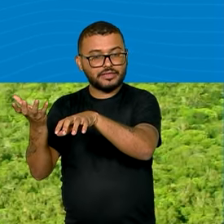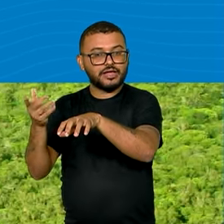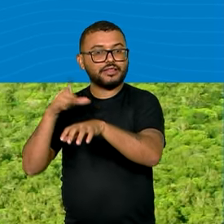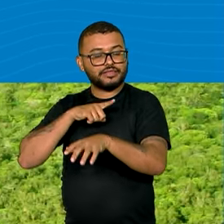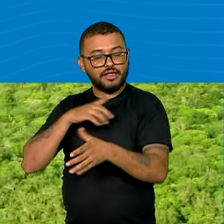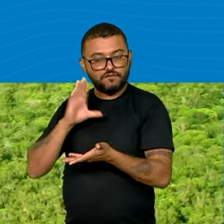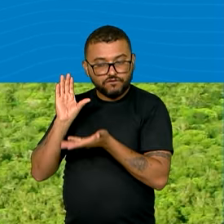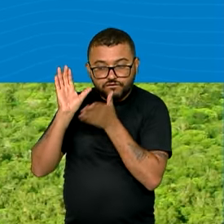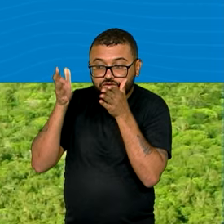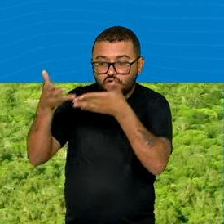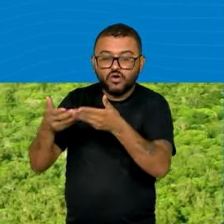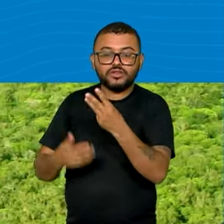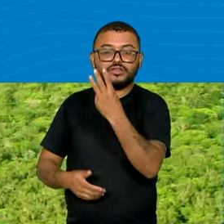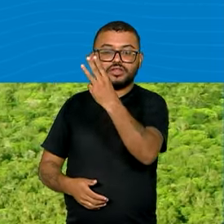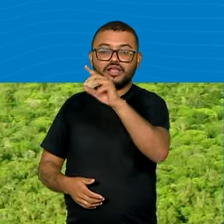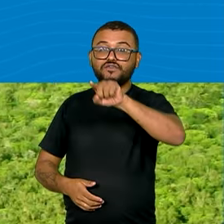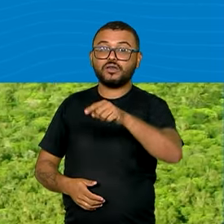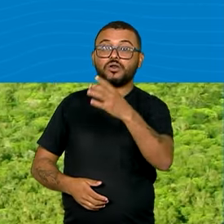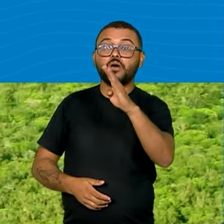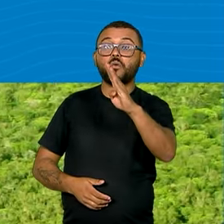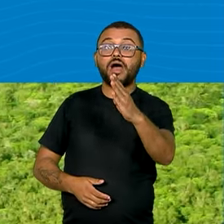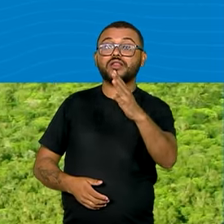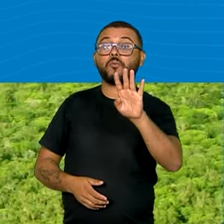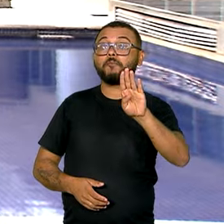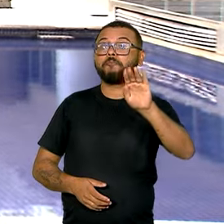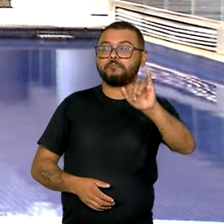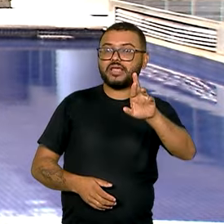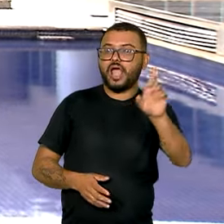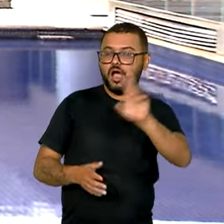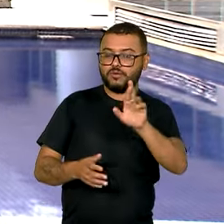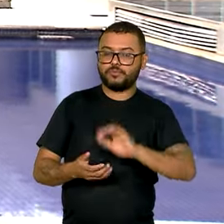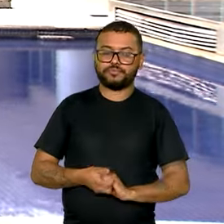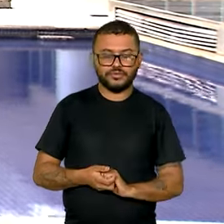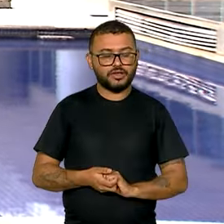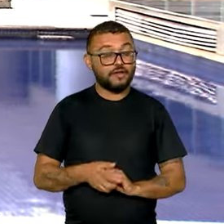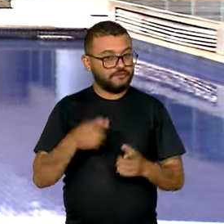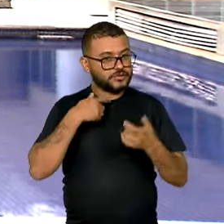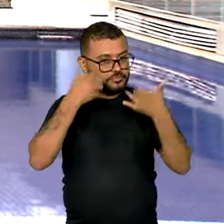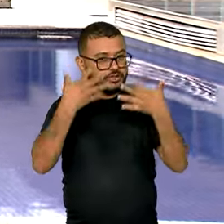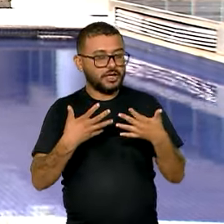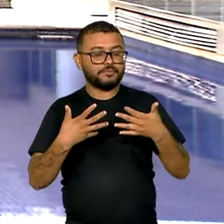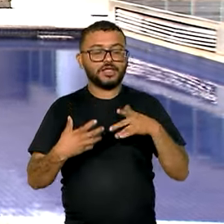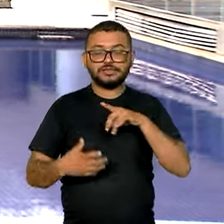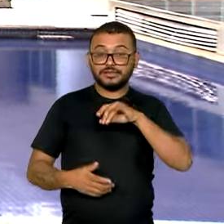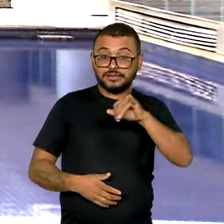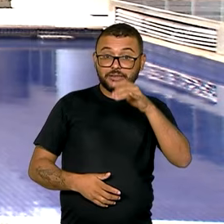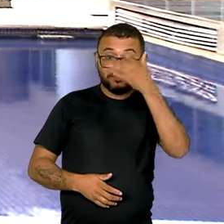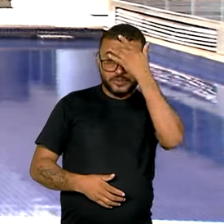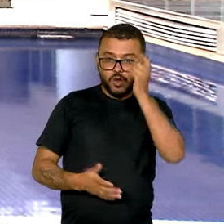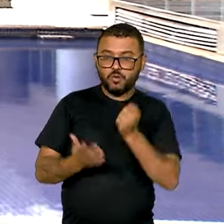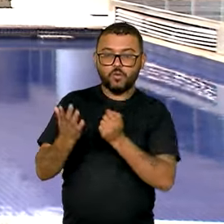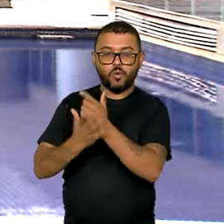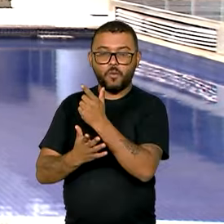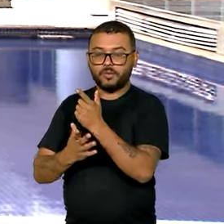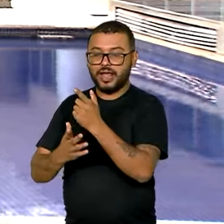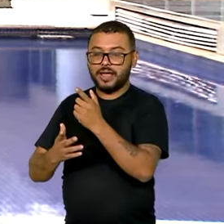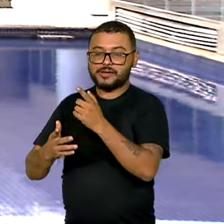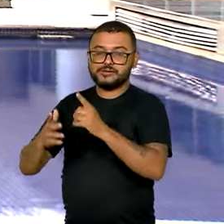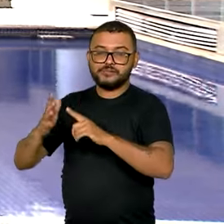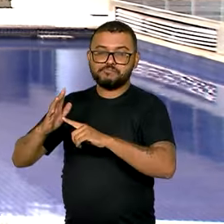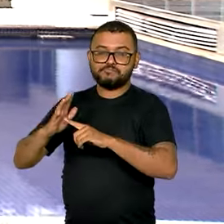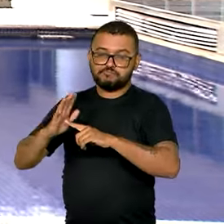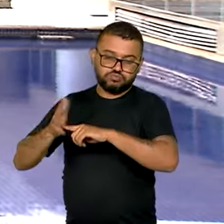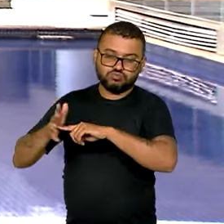destina R$ 3,4 bilhões para o programa. Na prática funciona assim. Toda vez que compra um maquinário novo, a